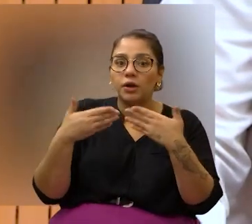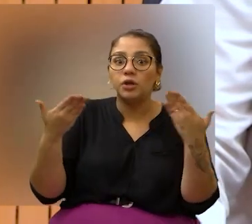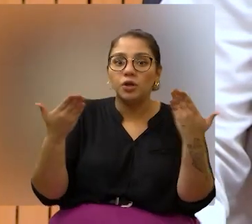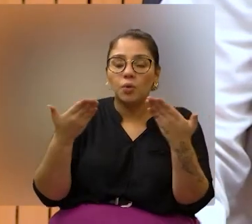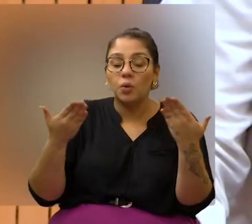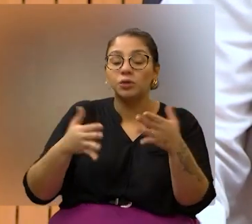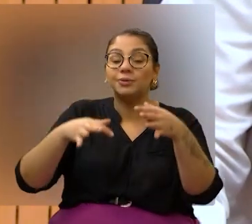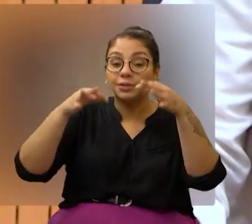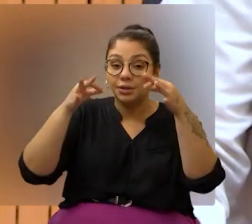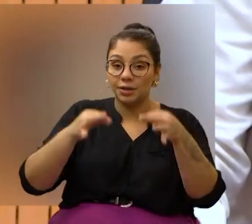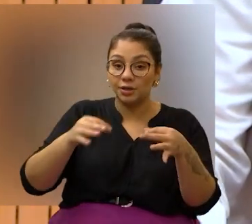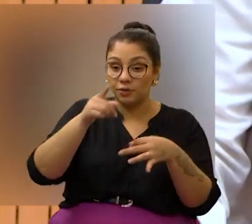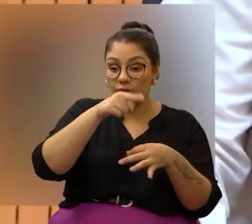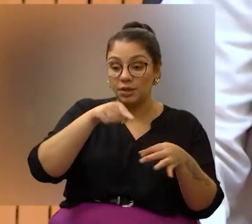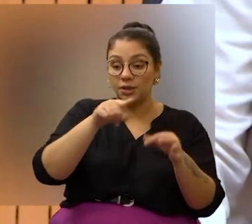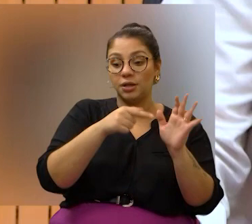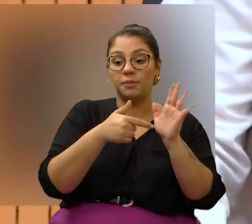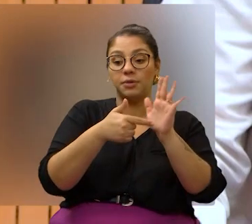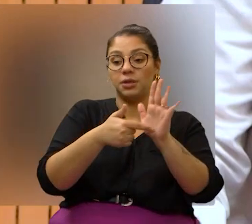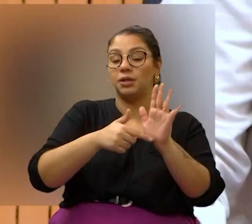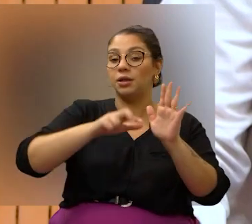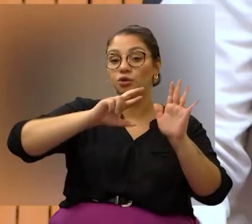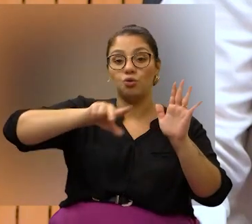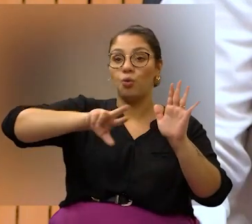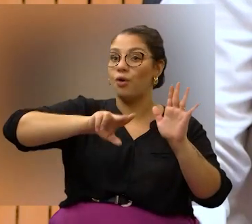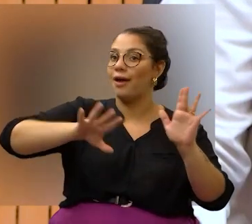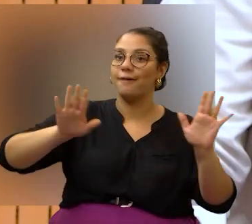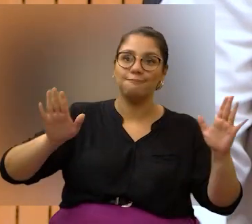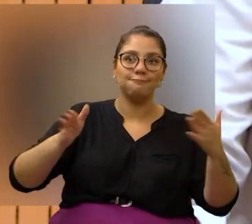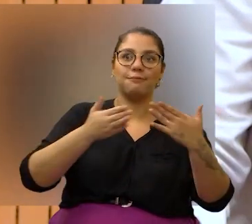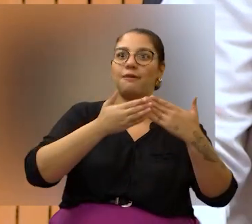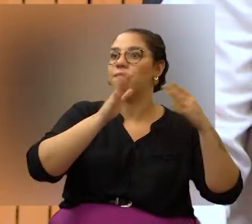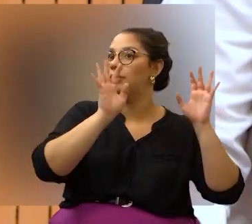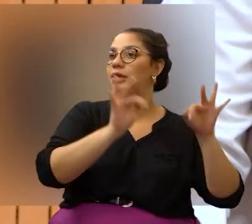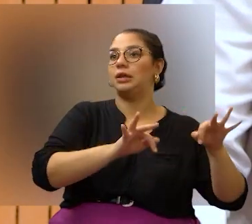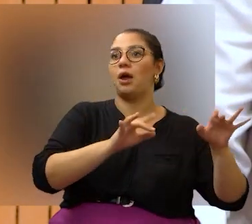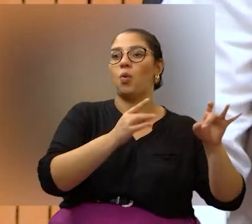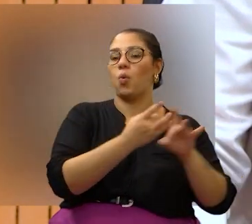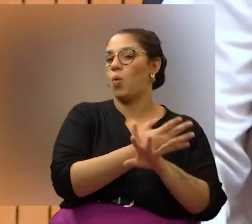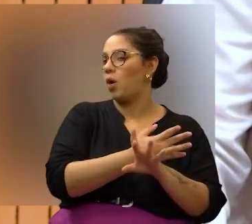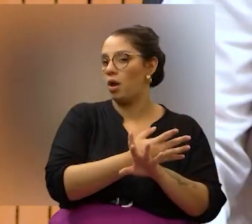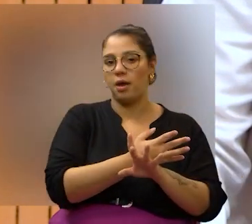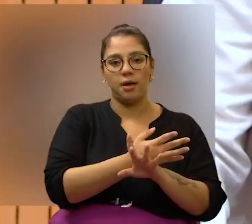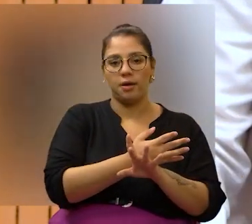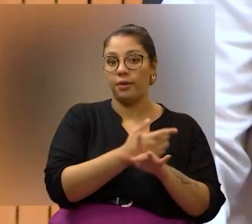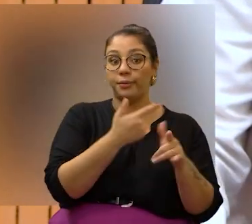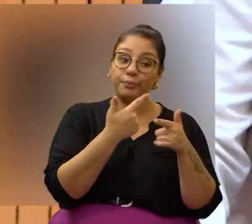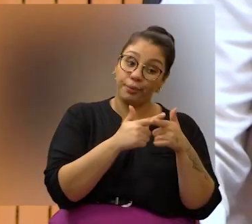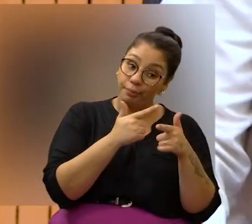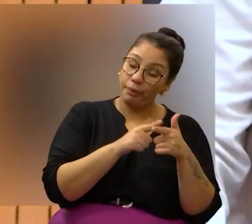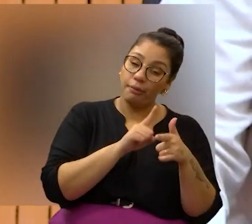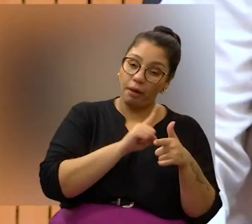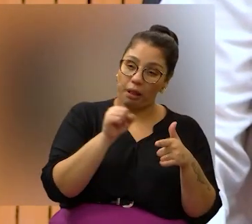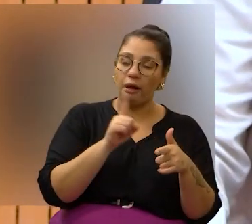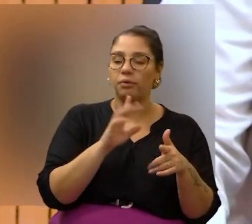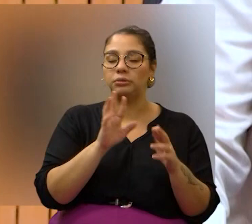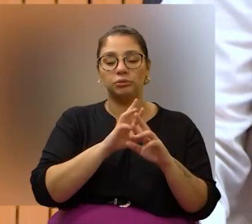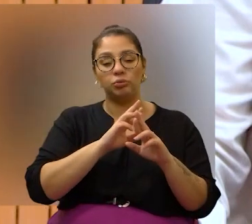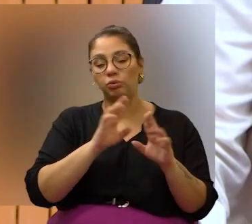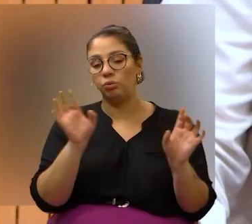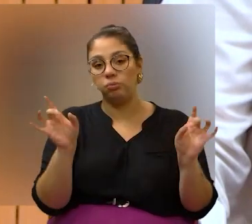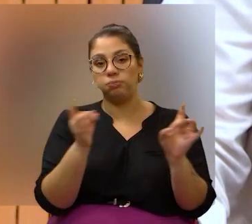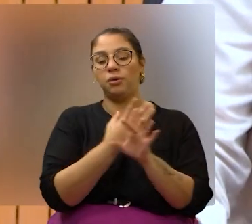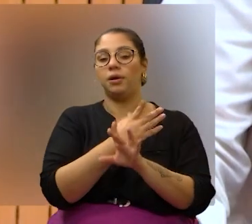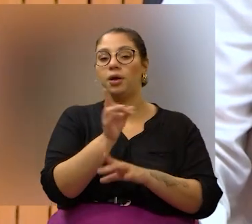que hoje eu tenho certeza que vocês vão apresentar. Não é um desfecho ainda final do problema que temos lá,